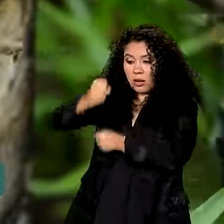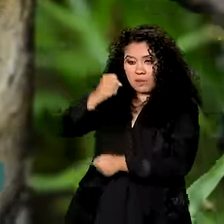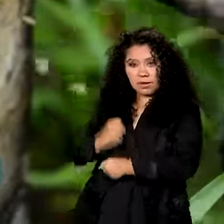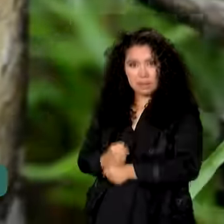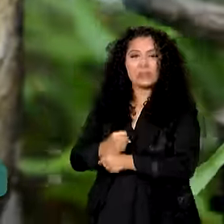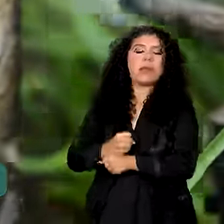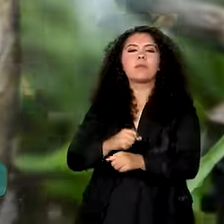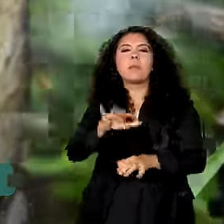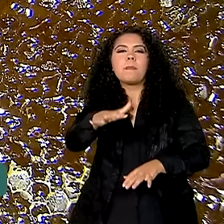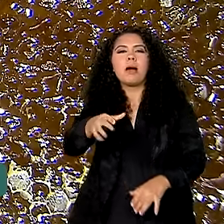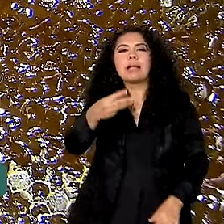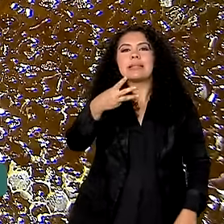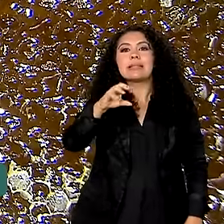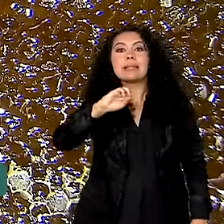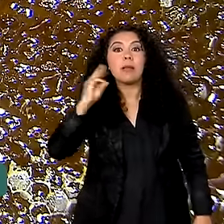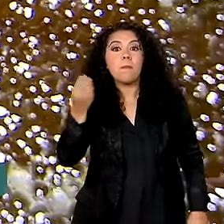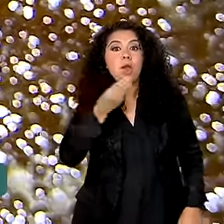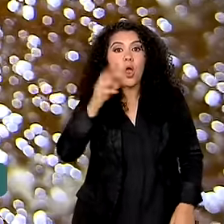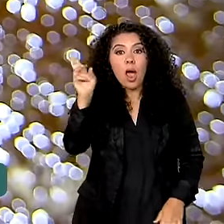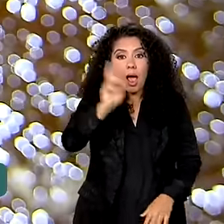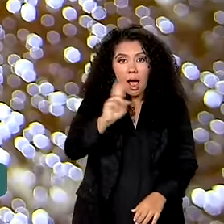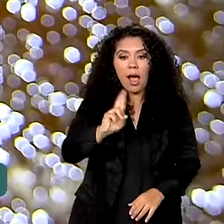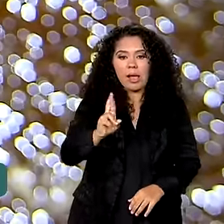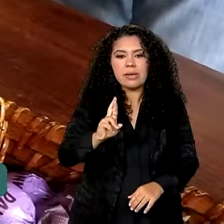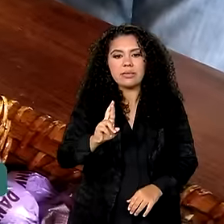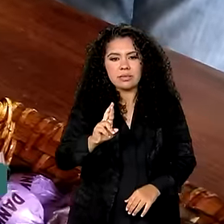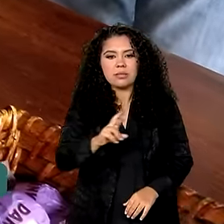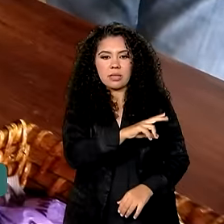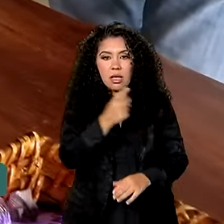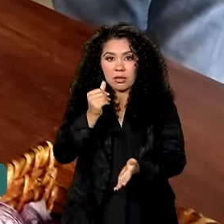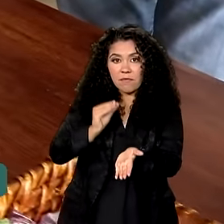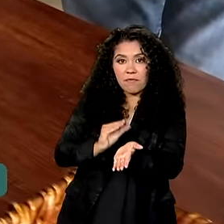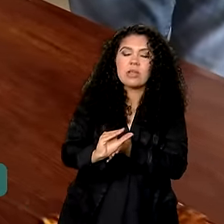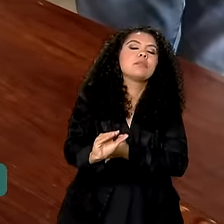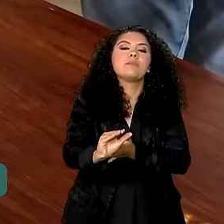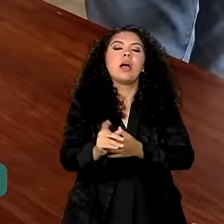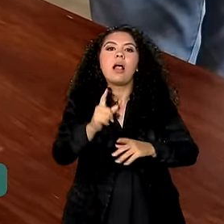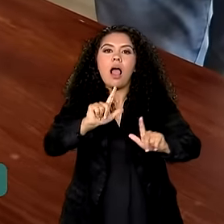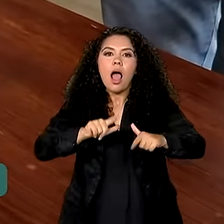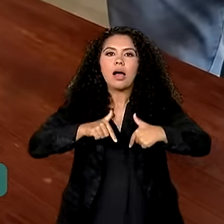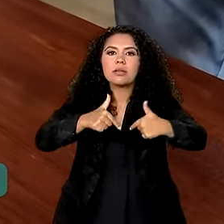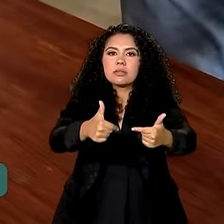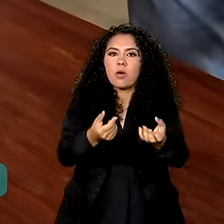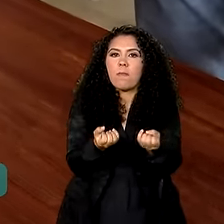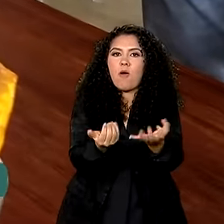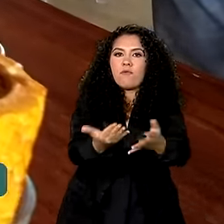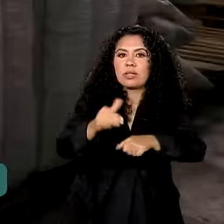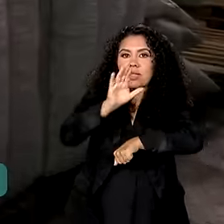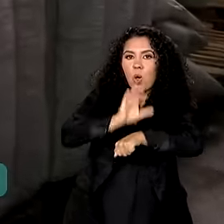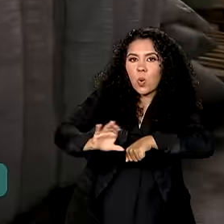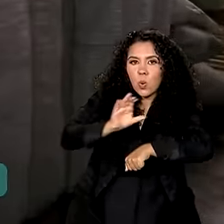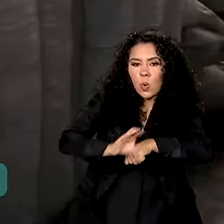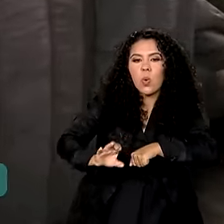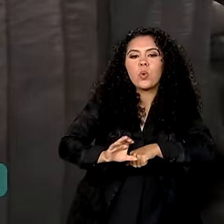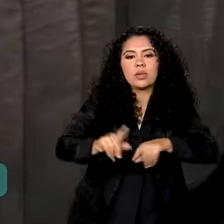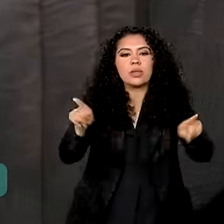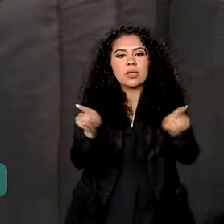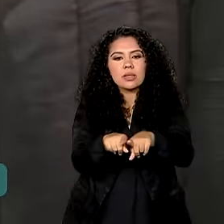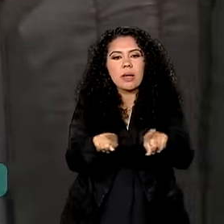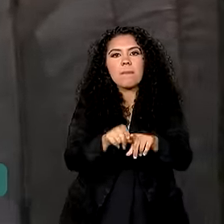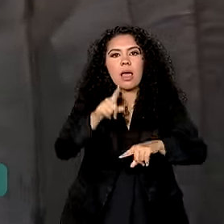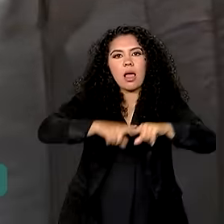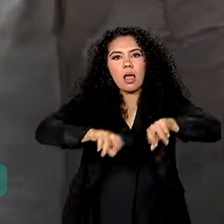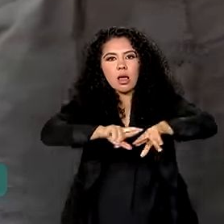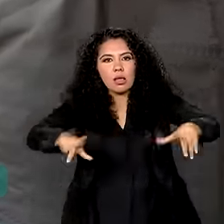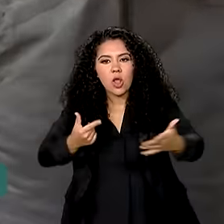cerca de 30 milhões de reais foram investidos, por exemplo, em ações de capacitação de produtores e aquisição de insumos.